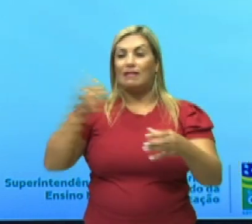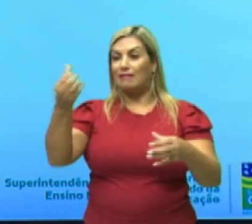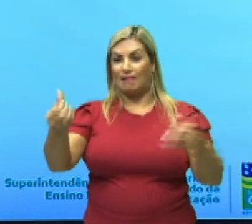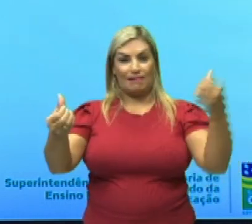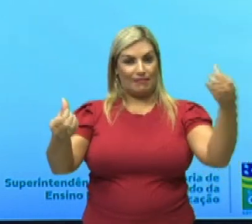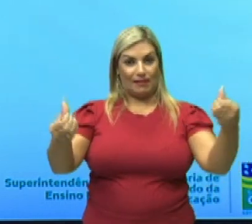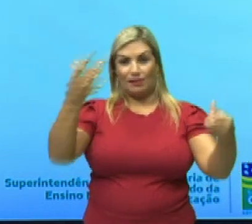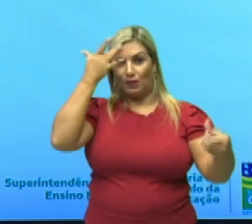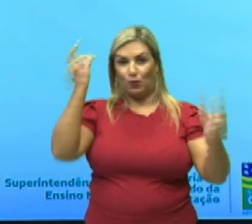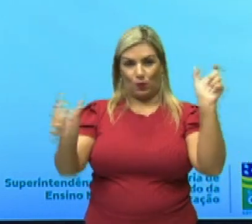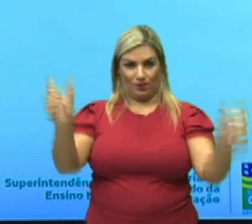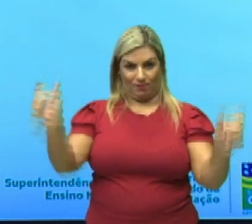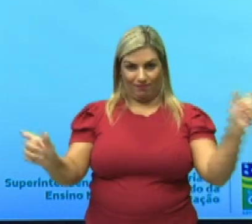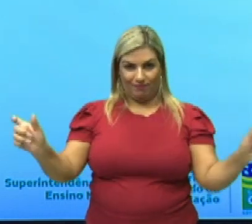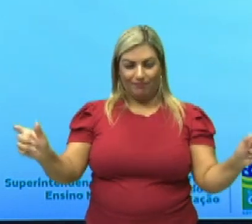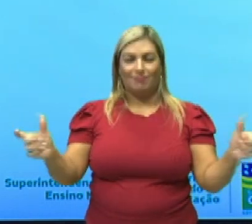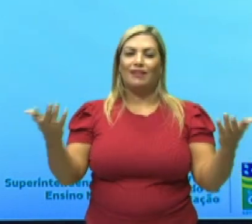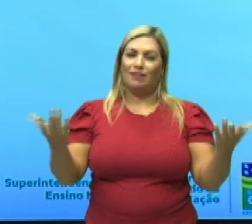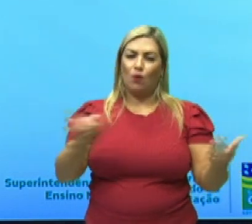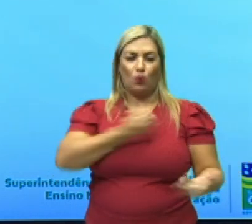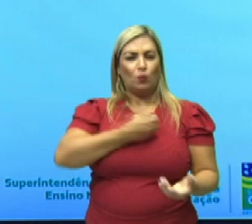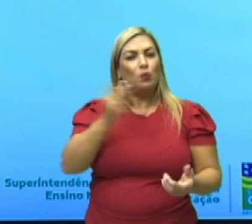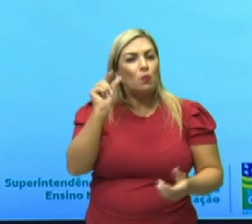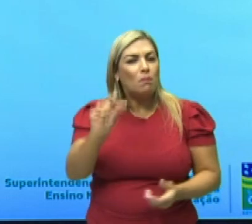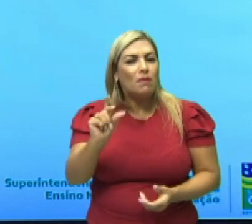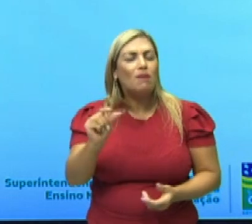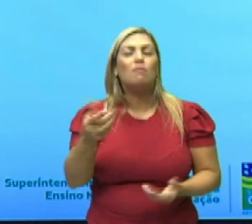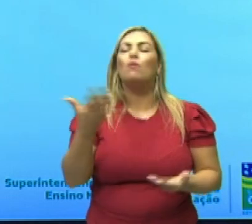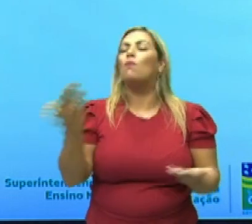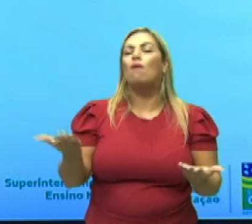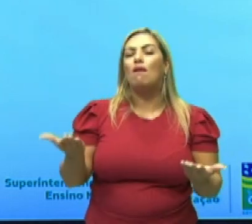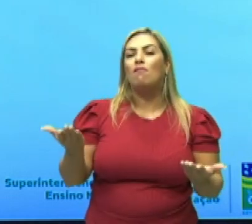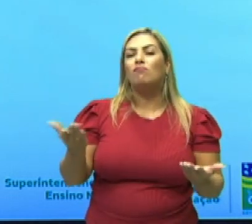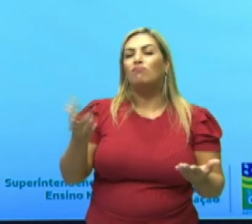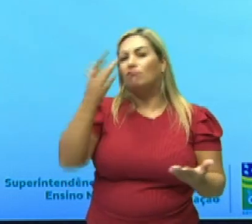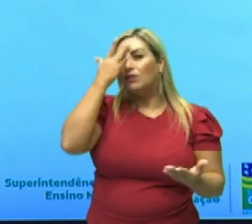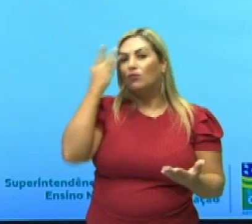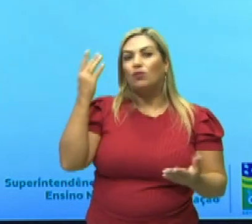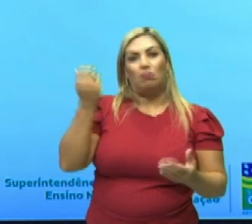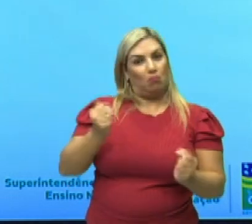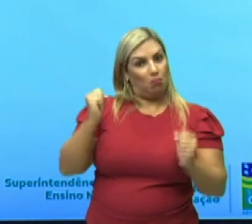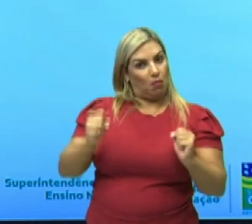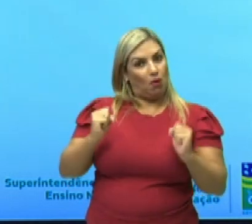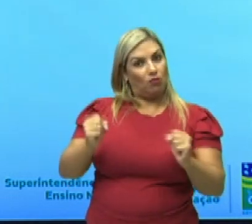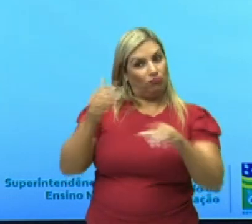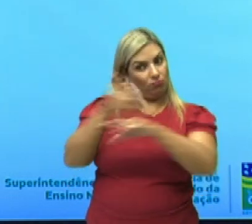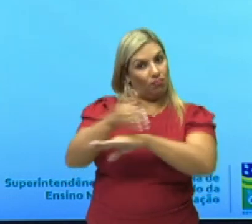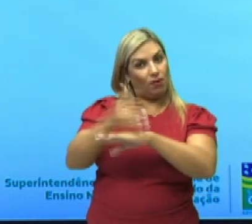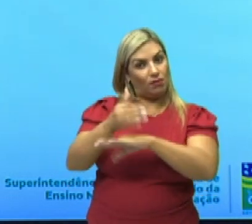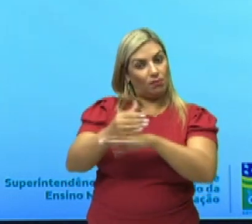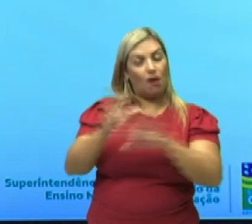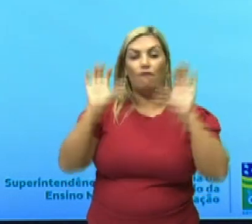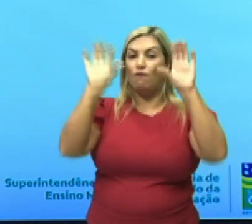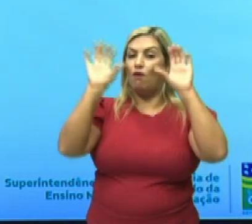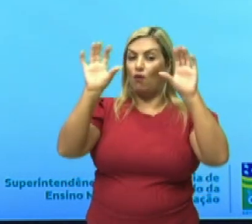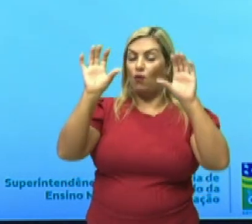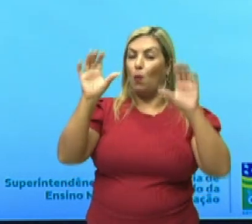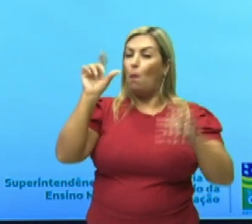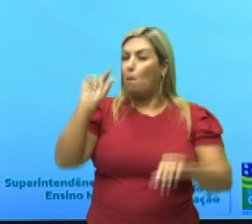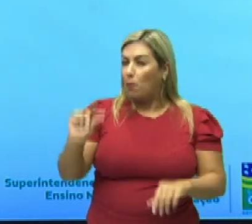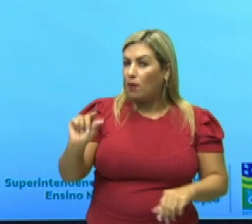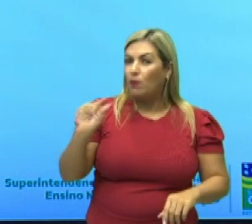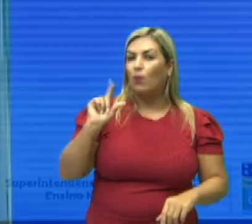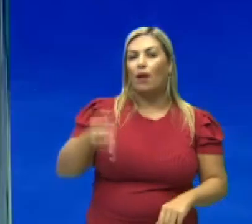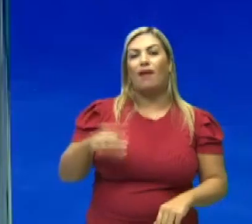jogadores. Qual é o número mínimo, professora, para poder participar de um jogo de voleibol? O número